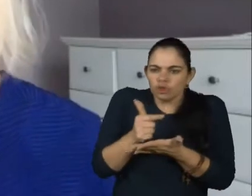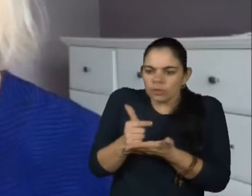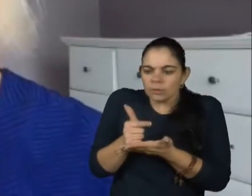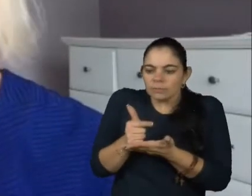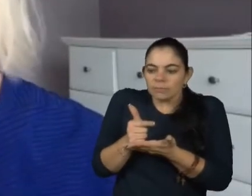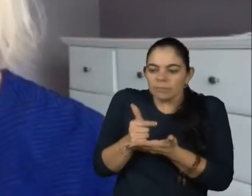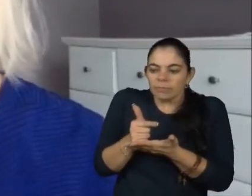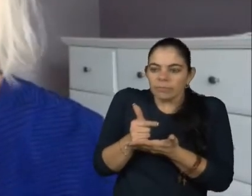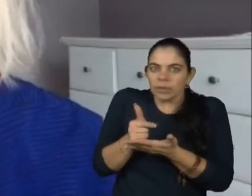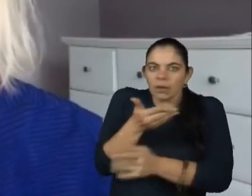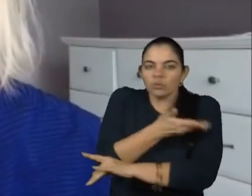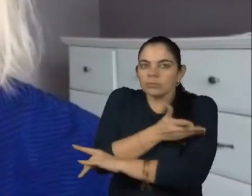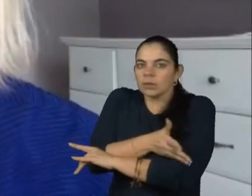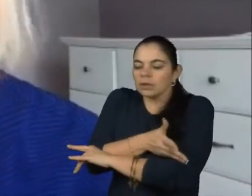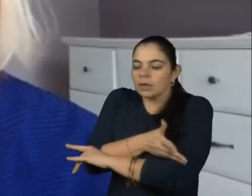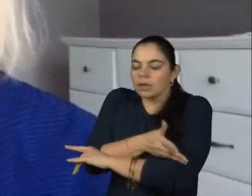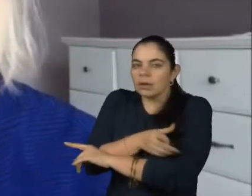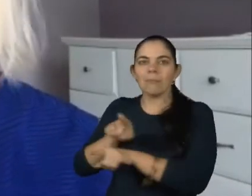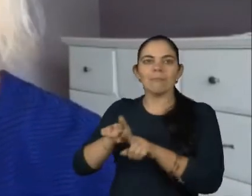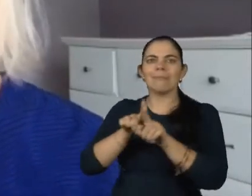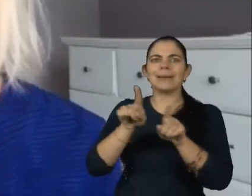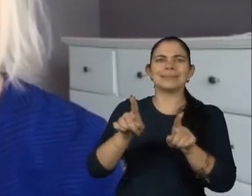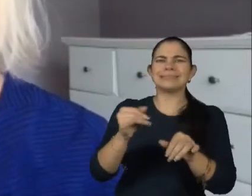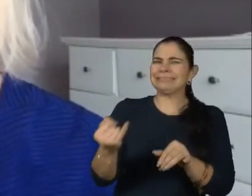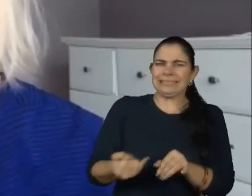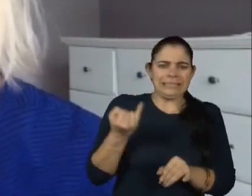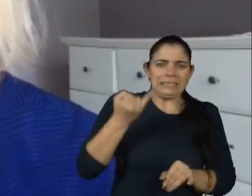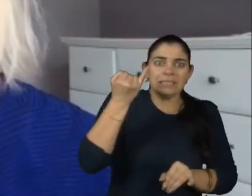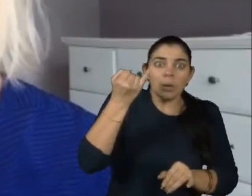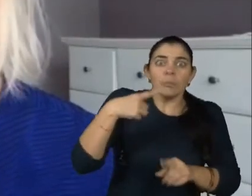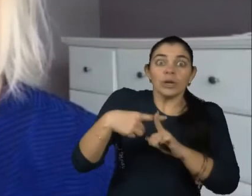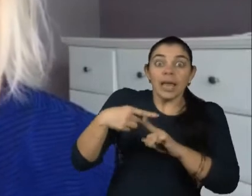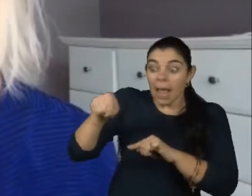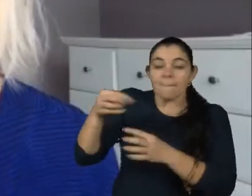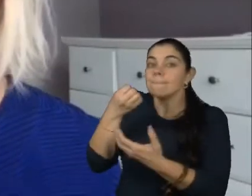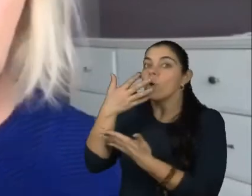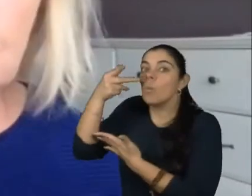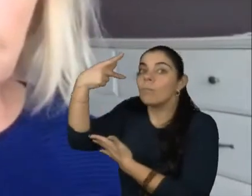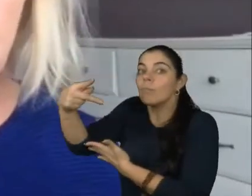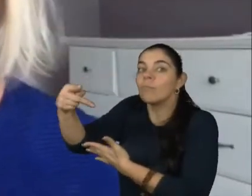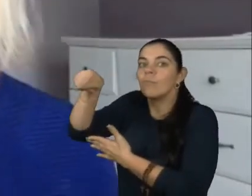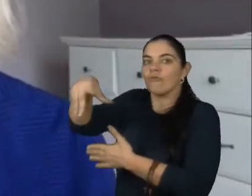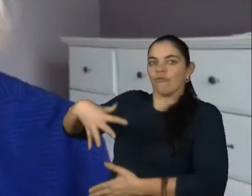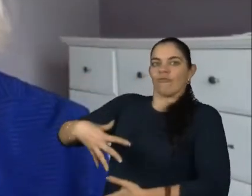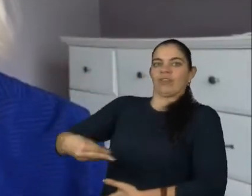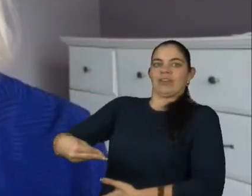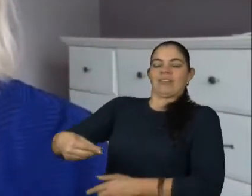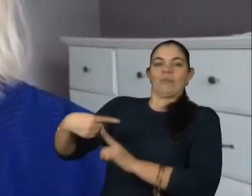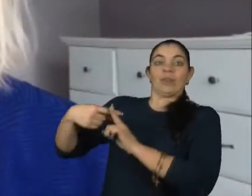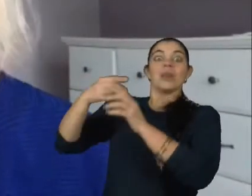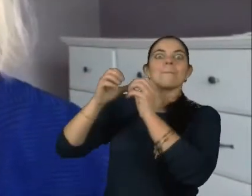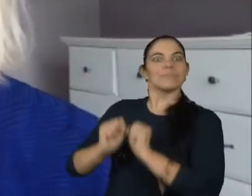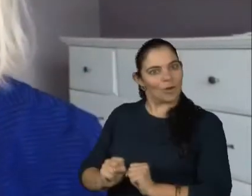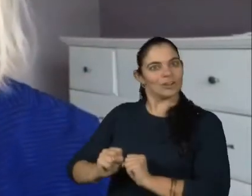é muito importante que você mude, sim, nesta fase também, você mude para que o seu filho possa